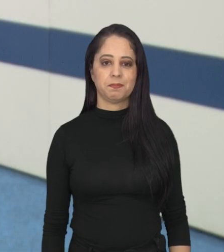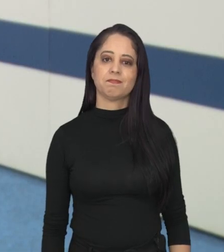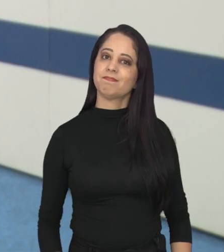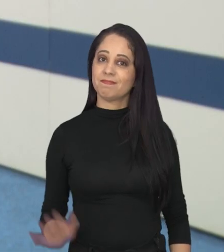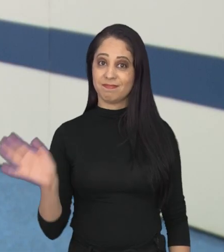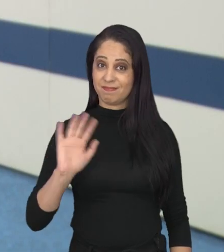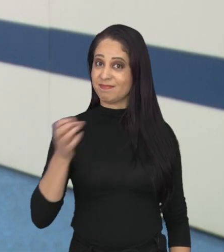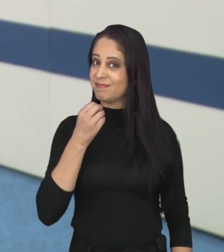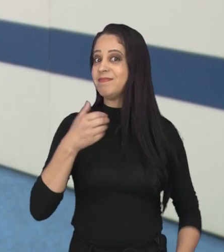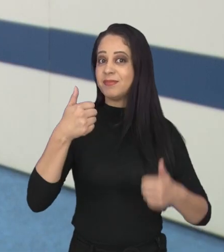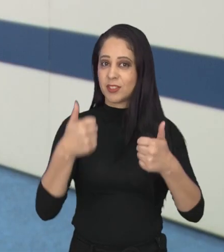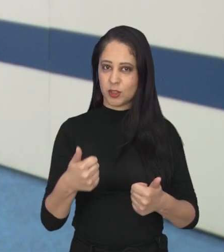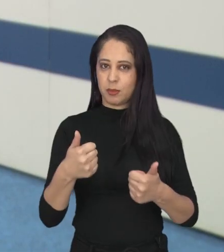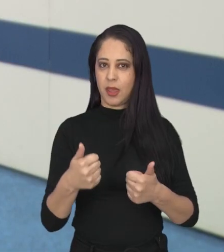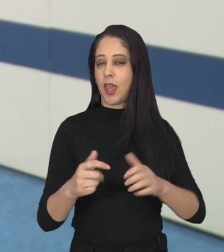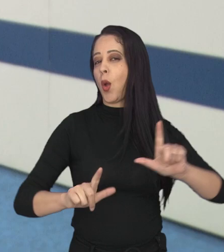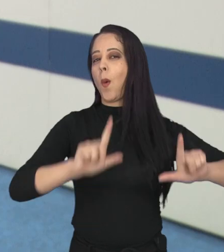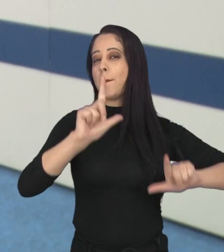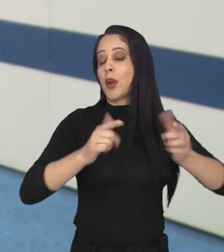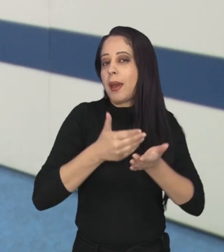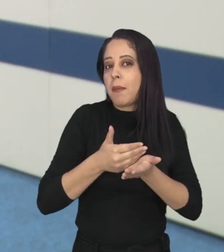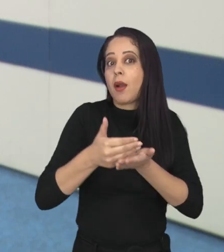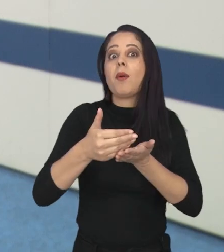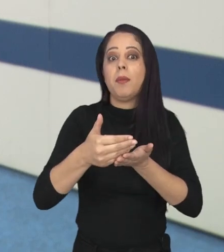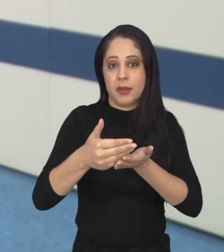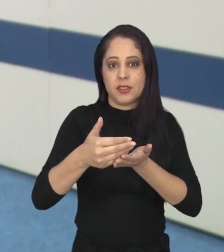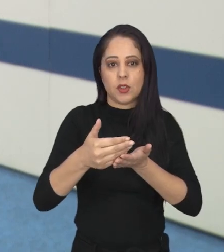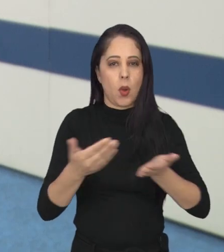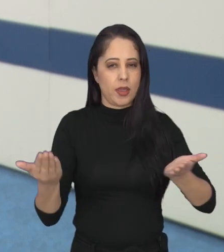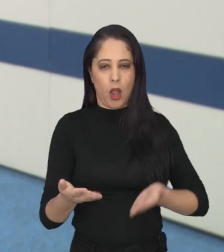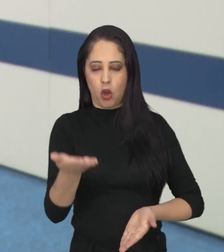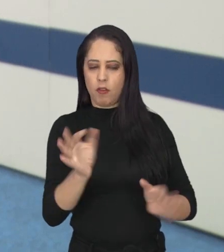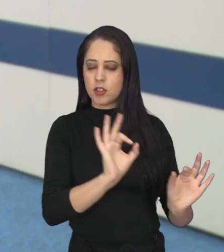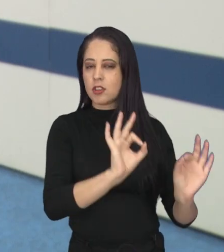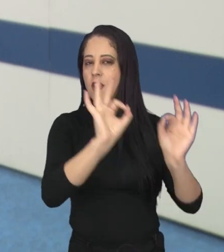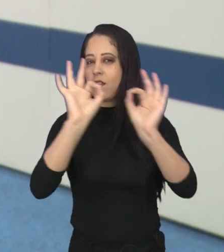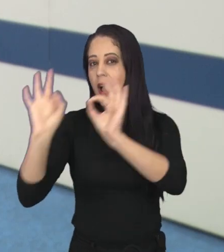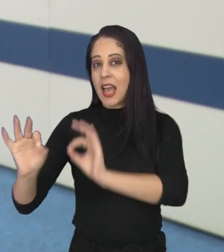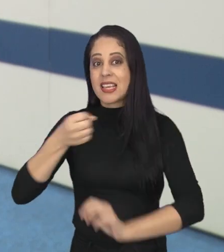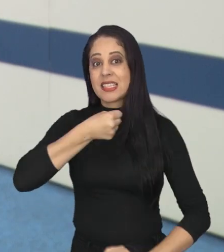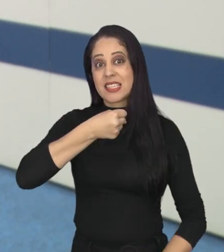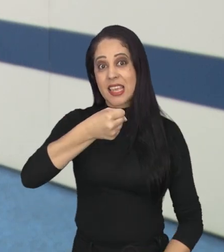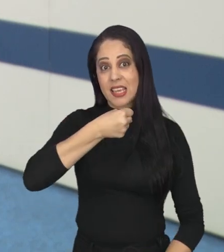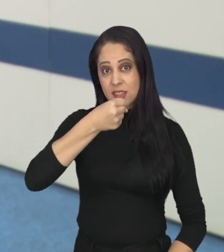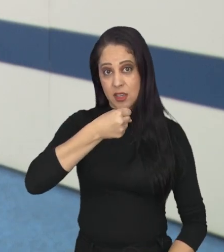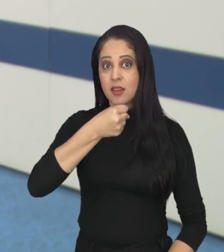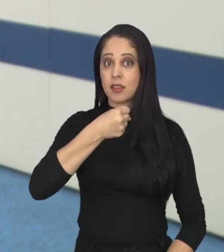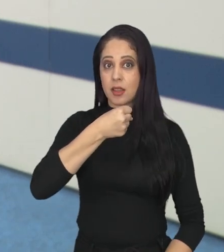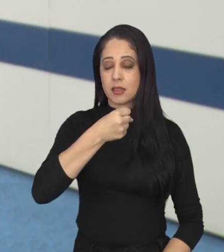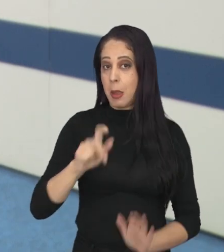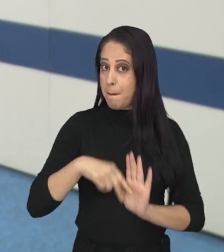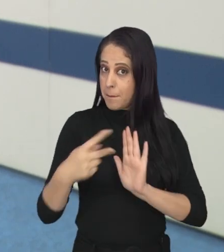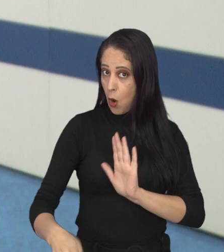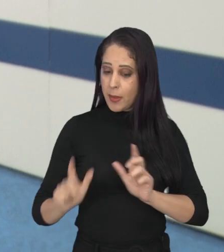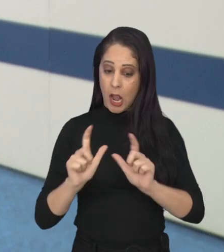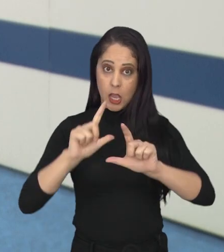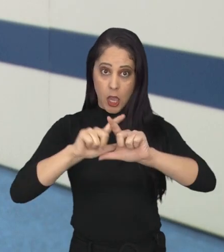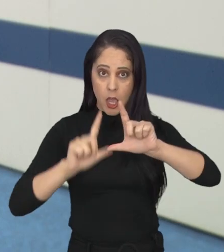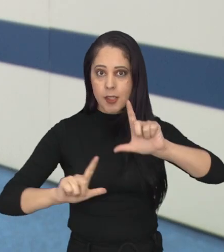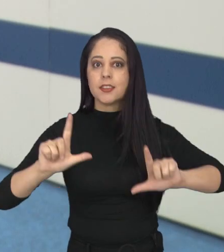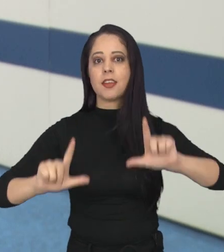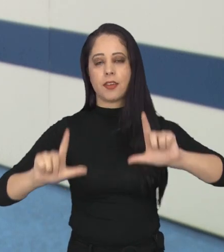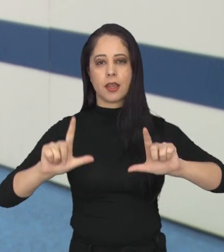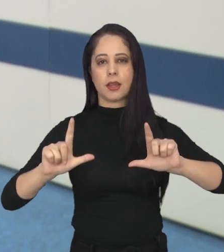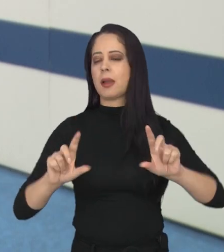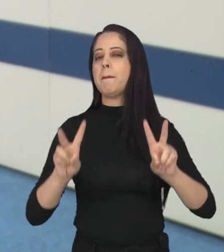Oi, tudo bem? O Tramitando está no ar. Você vai ver agora reportagens produzidas pela nossa equipe aqui da TV Câmara